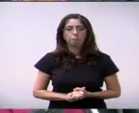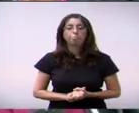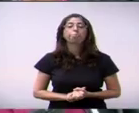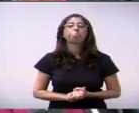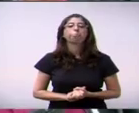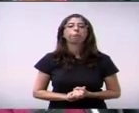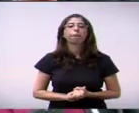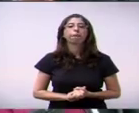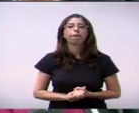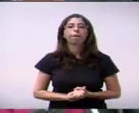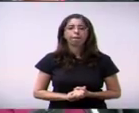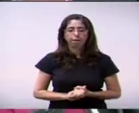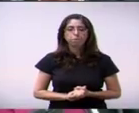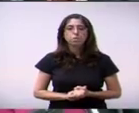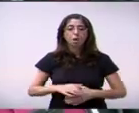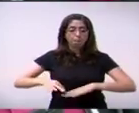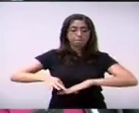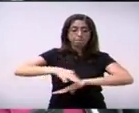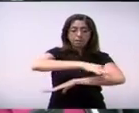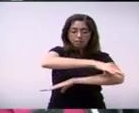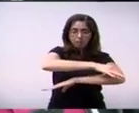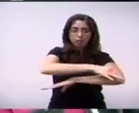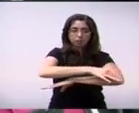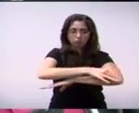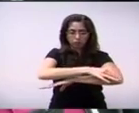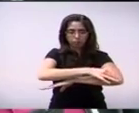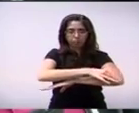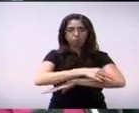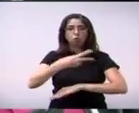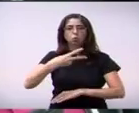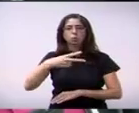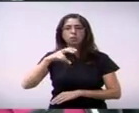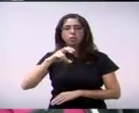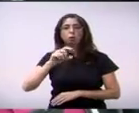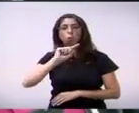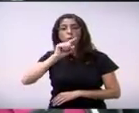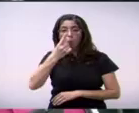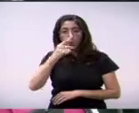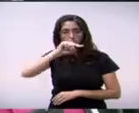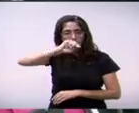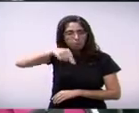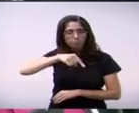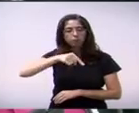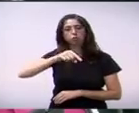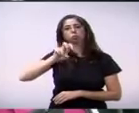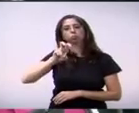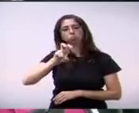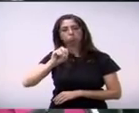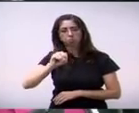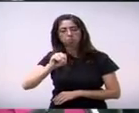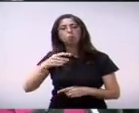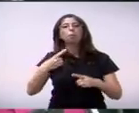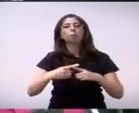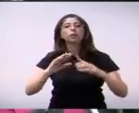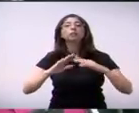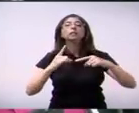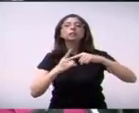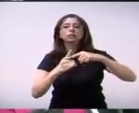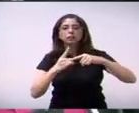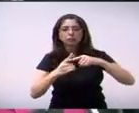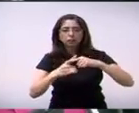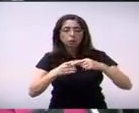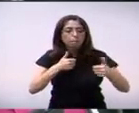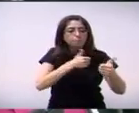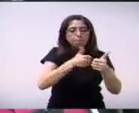de um metro e meio nas edificações destinadas a templos, igrejas, quando